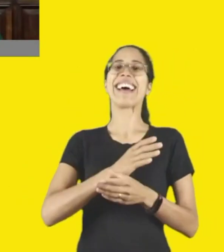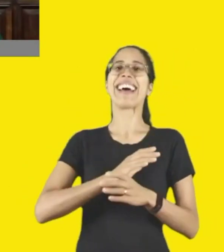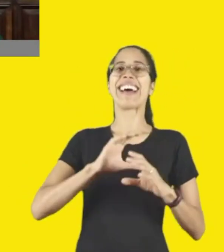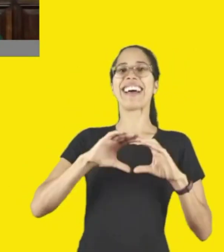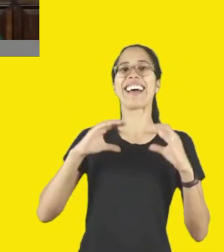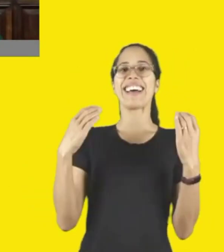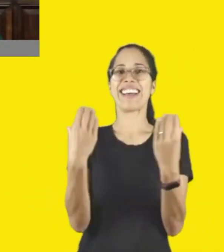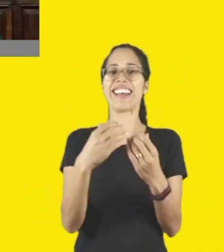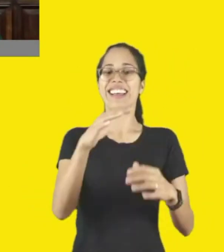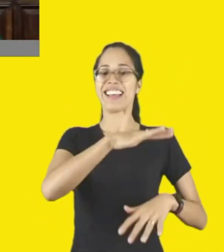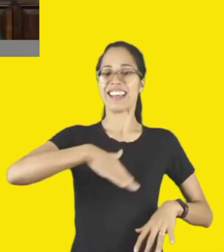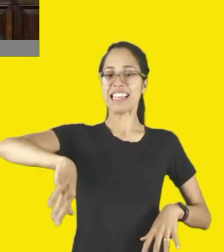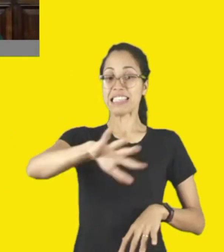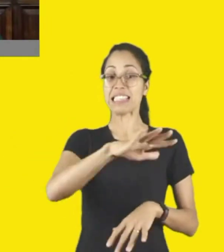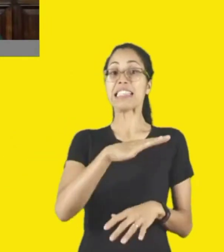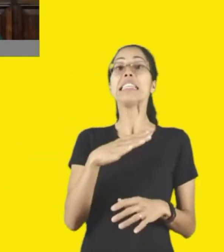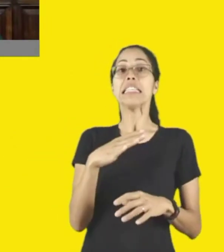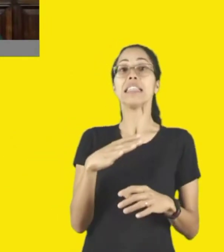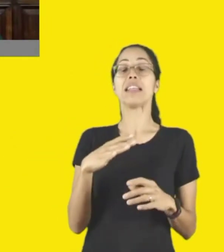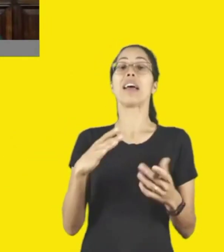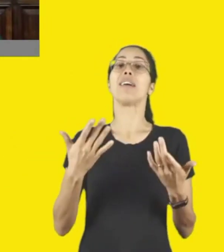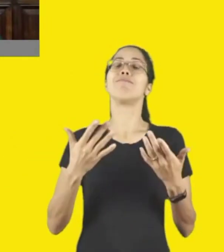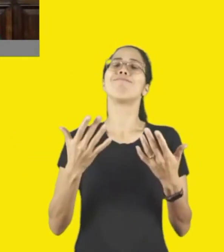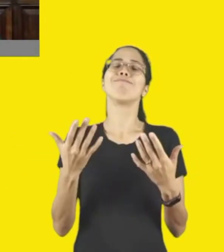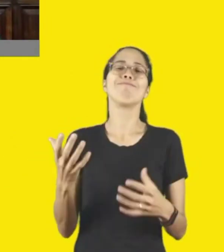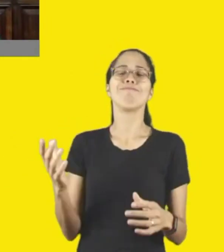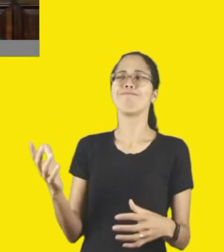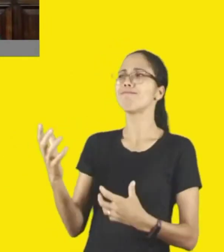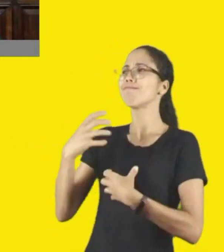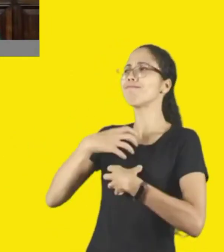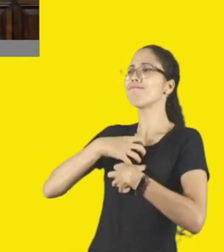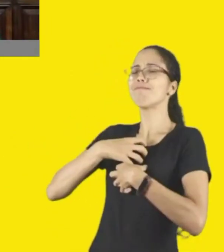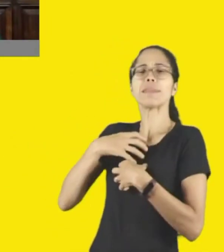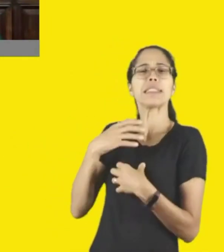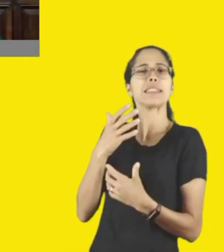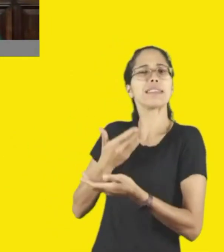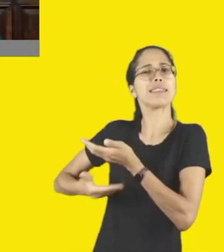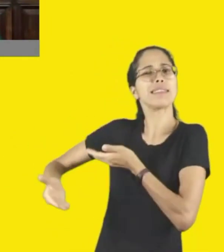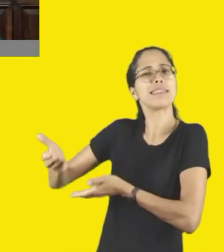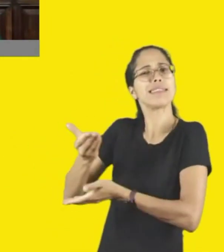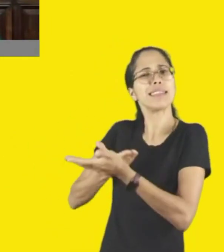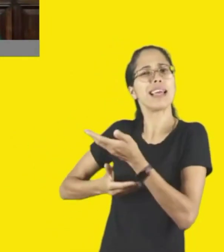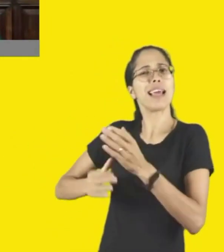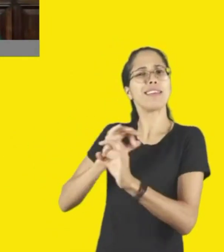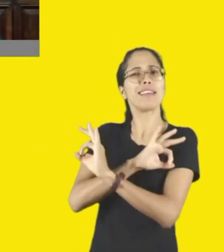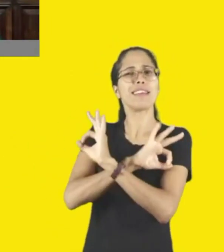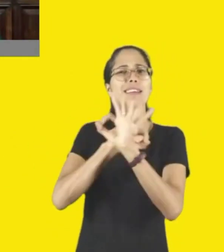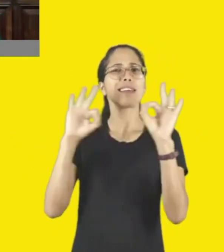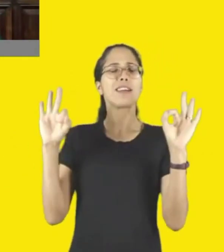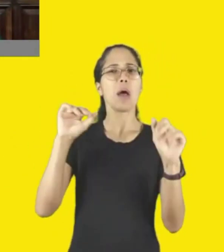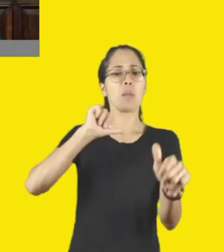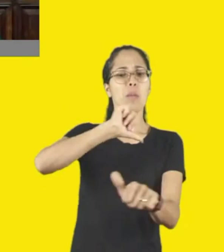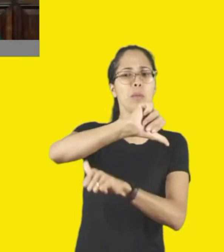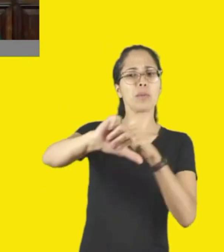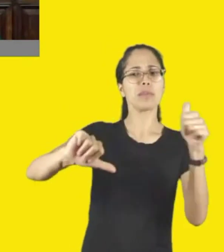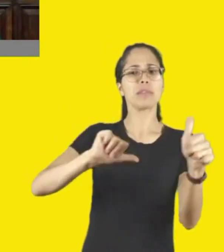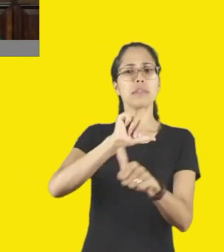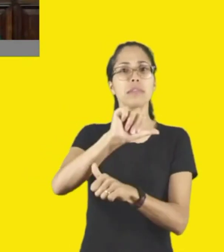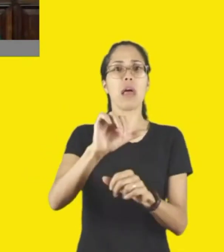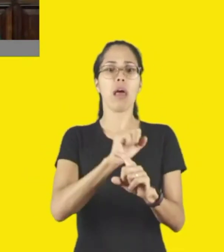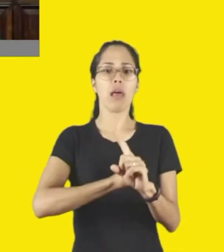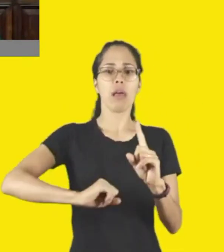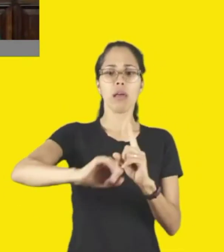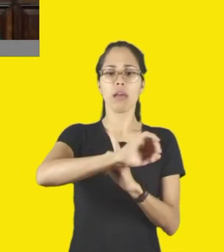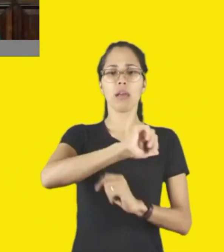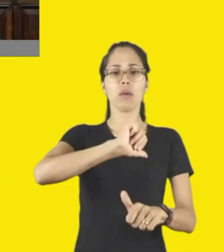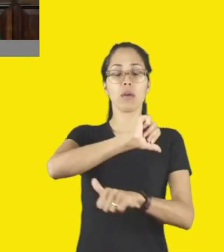pertencimento, nossa, é tão incrível isso, transforma tanto o ambiente social da cidade que os